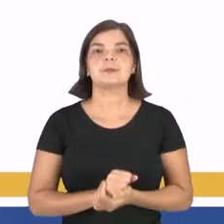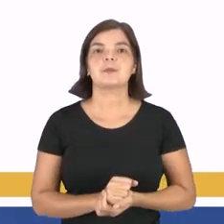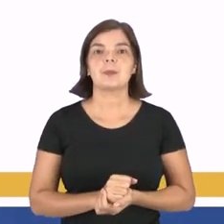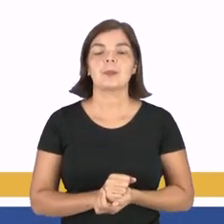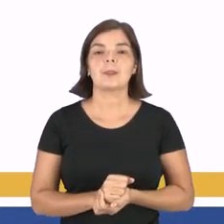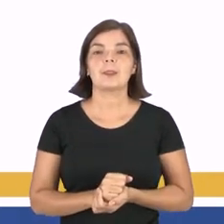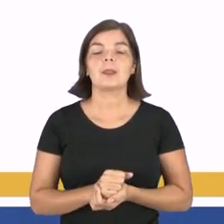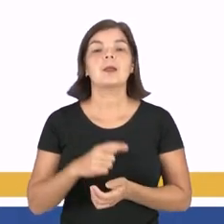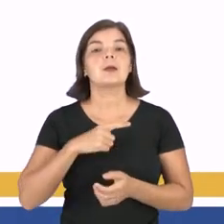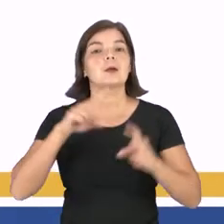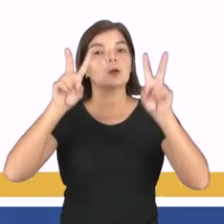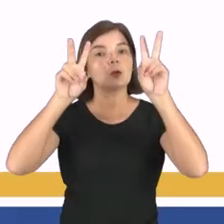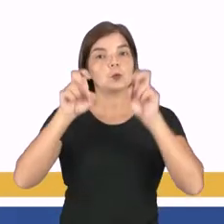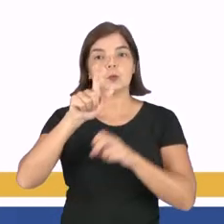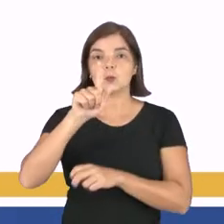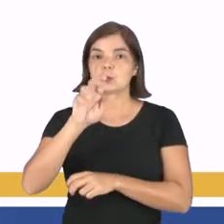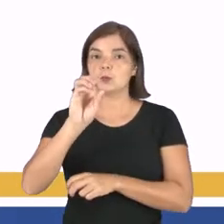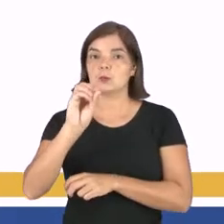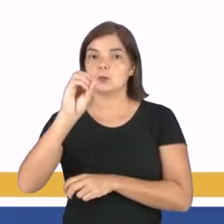Geometria.